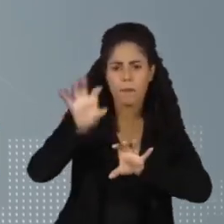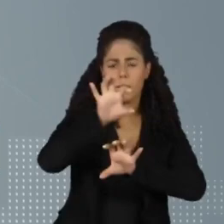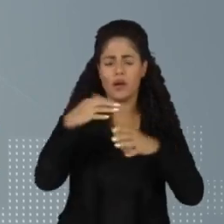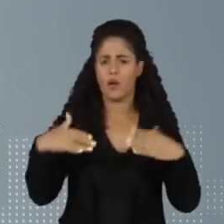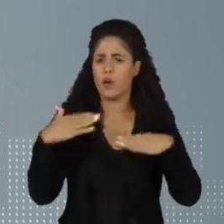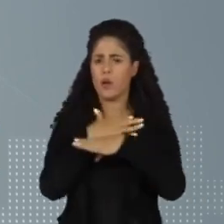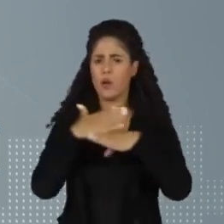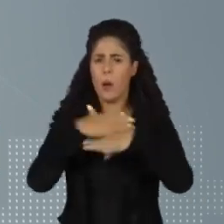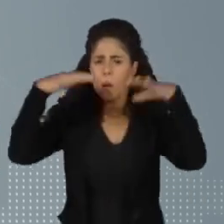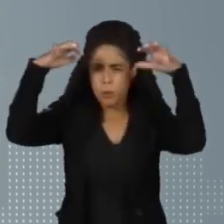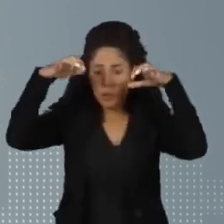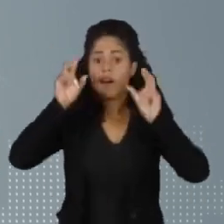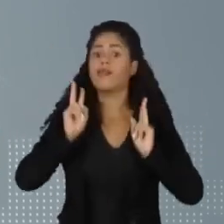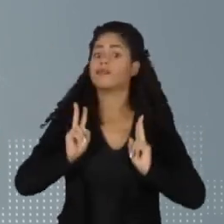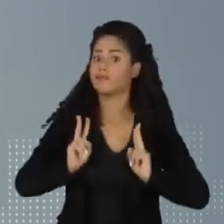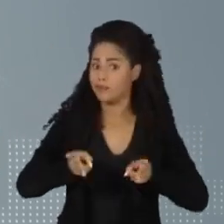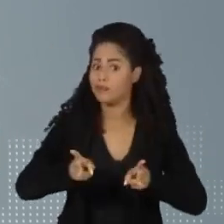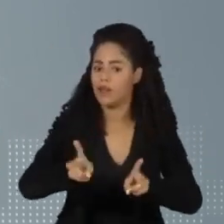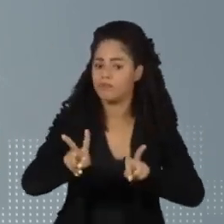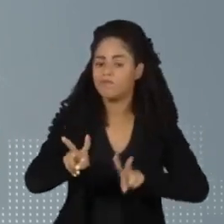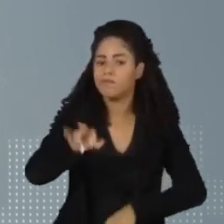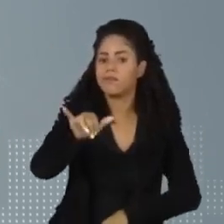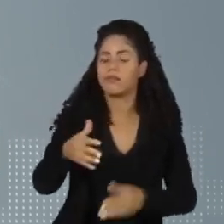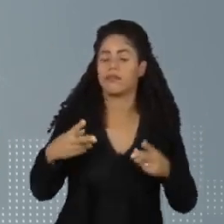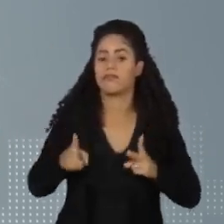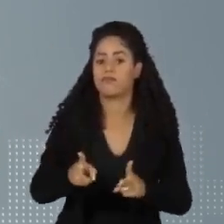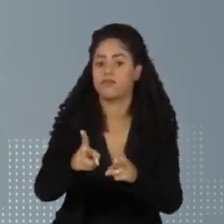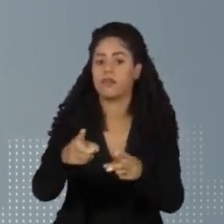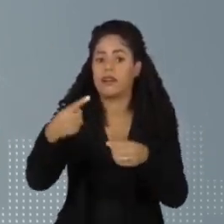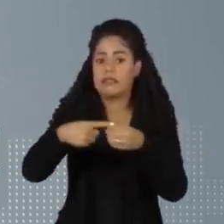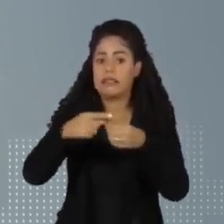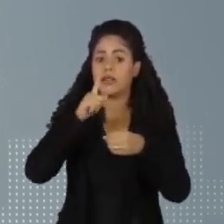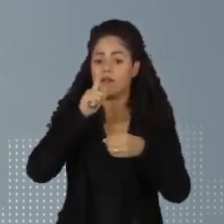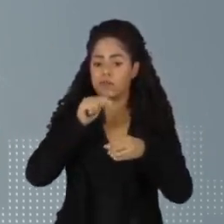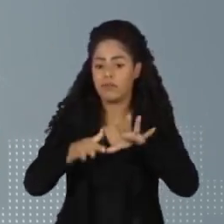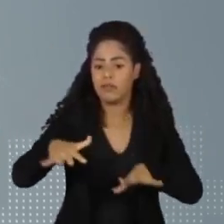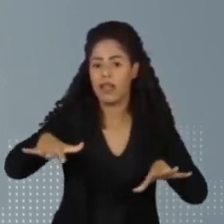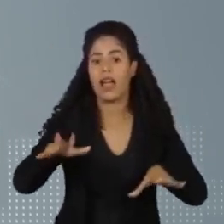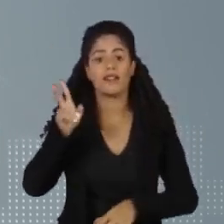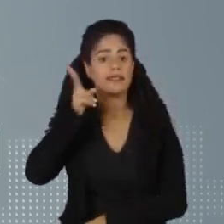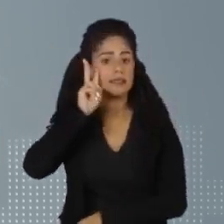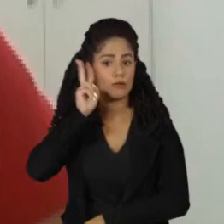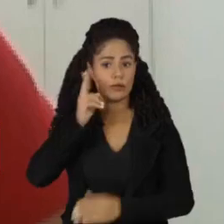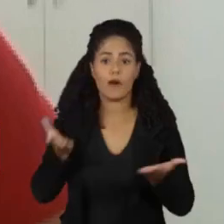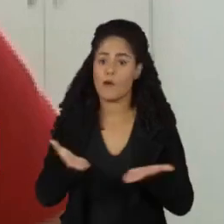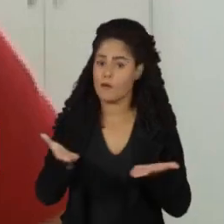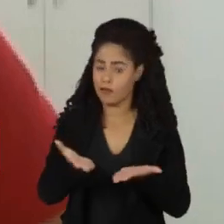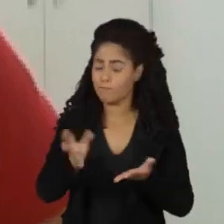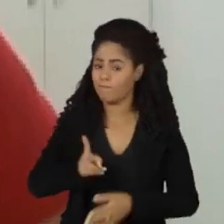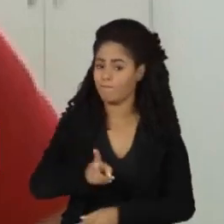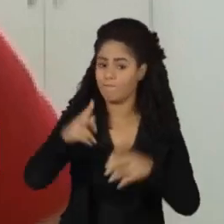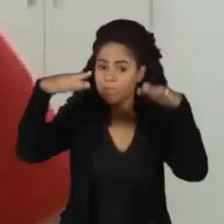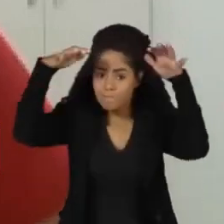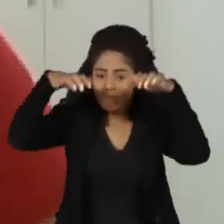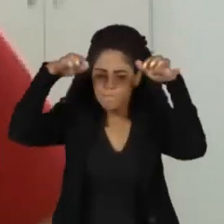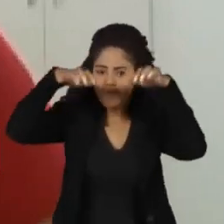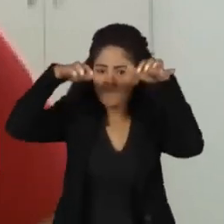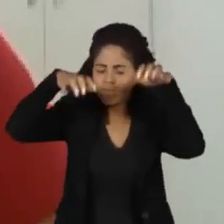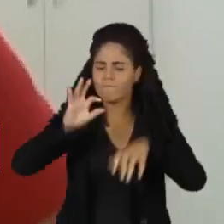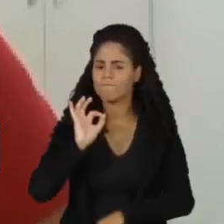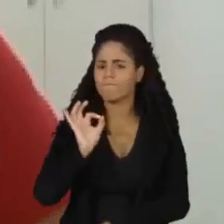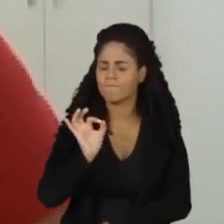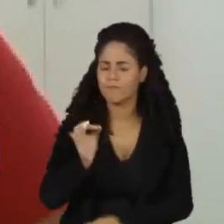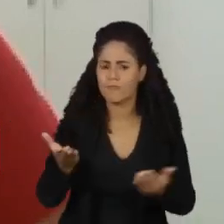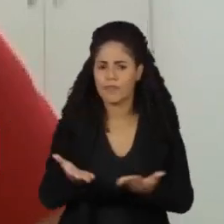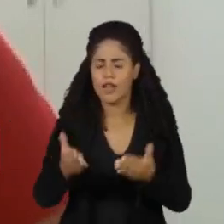mais previsão de chuva, tanto para o interior quanto para o litoral, nesta segunda-feira. Nós teremos uma continuidade dessas